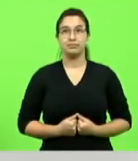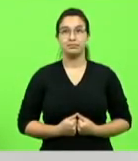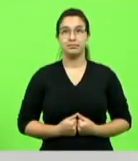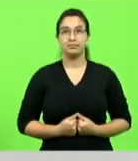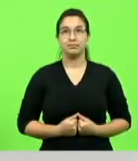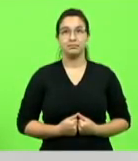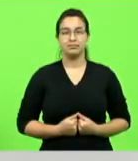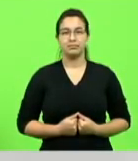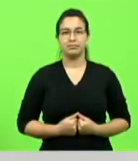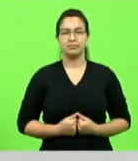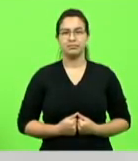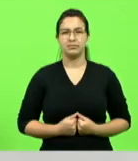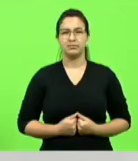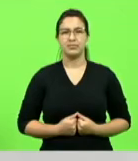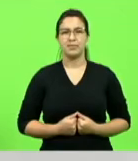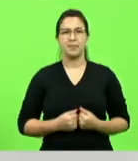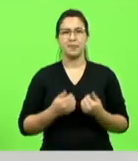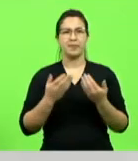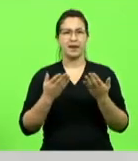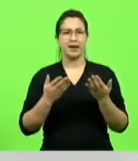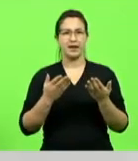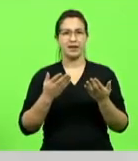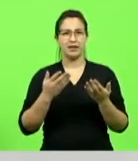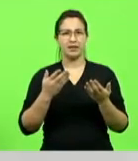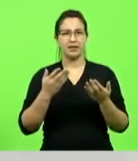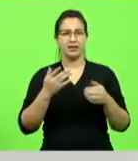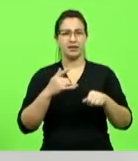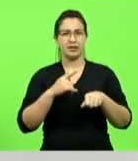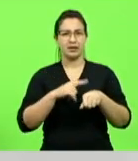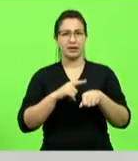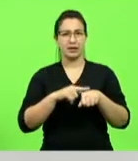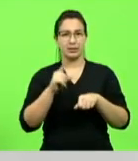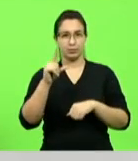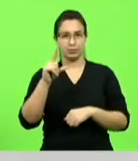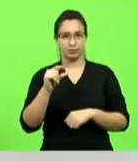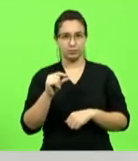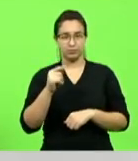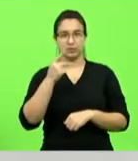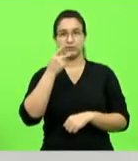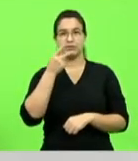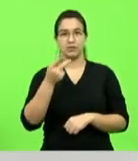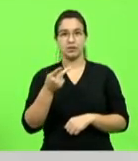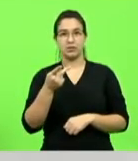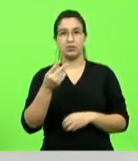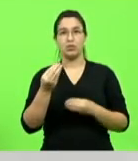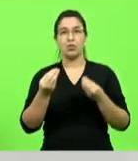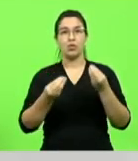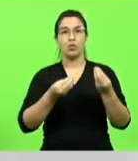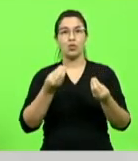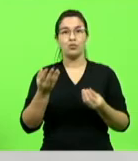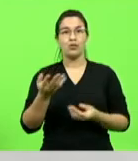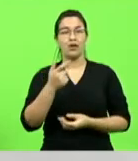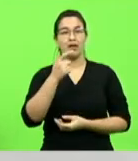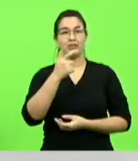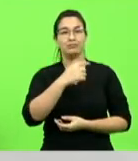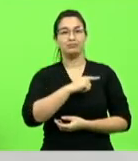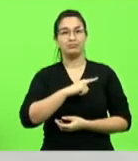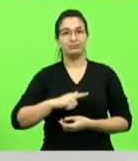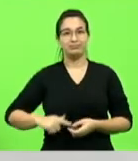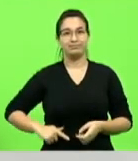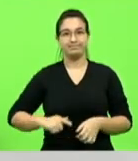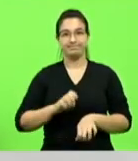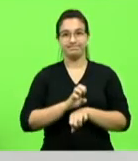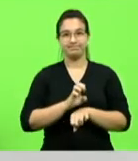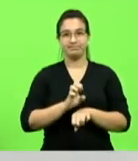consegui em poucos segundos fazer um retrato do governo do estado primeiro nada é culpa